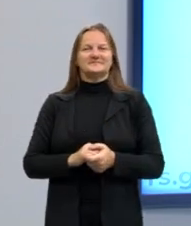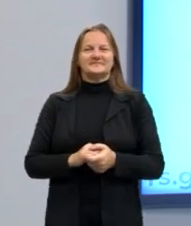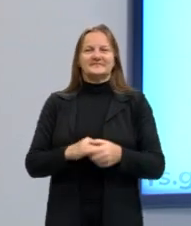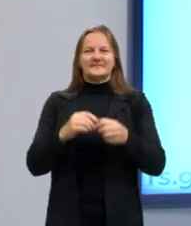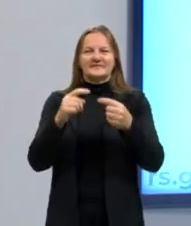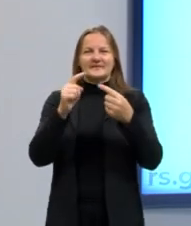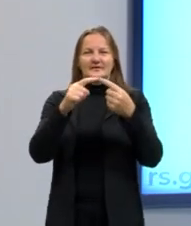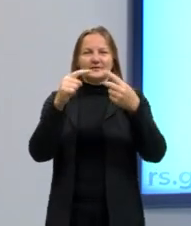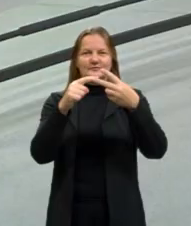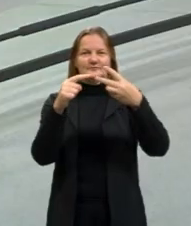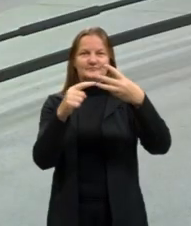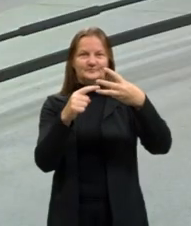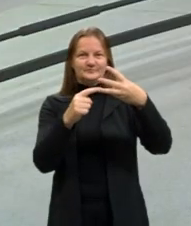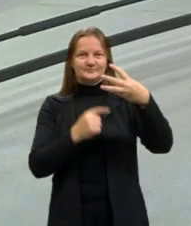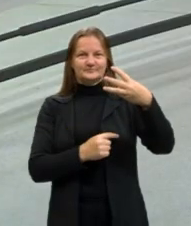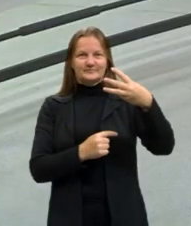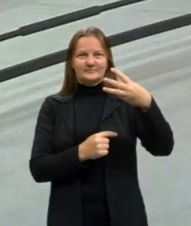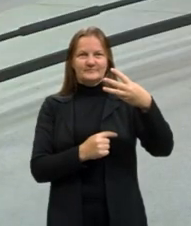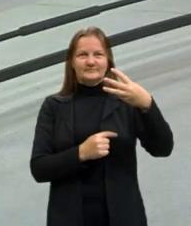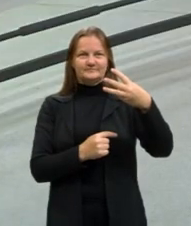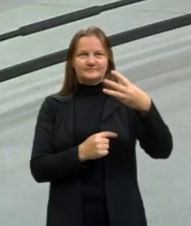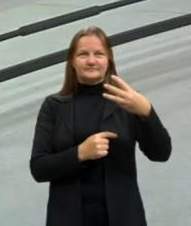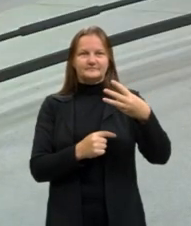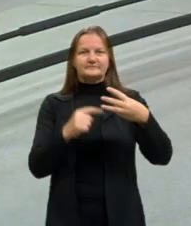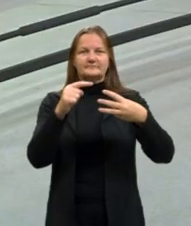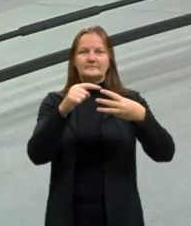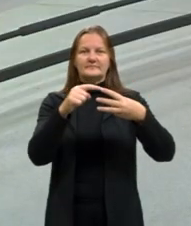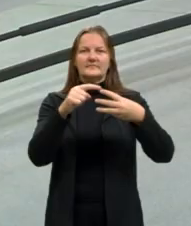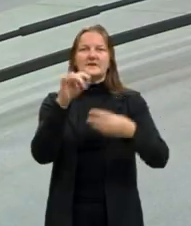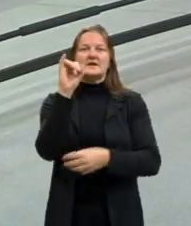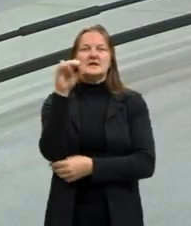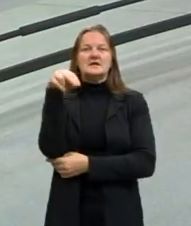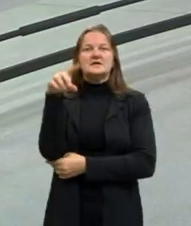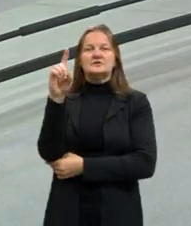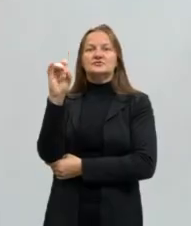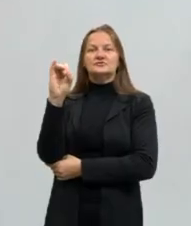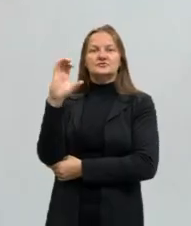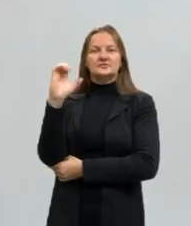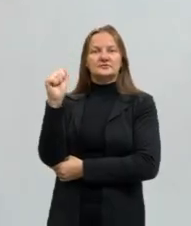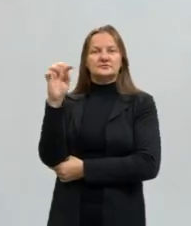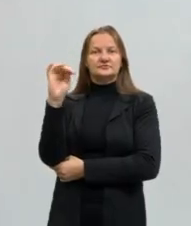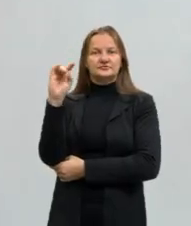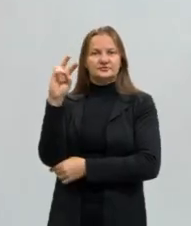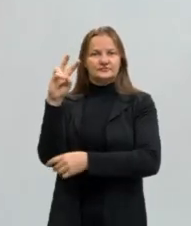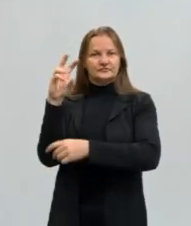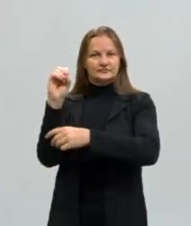verbo está organizado em três modos verbais. São o indicativo...